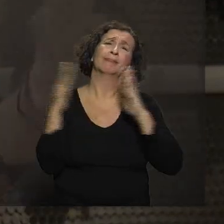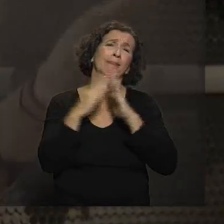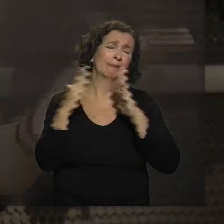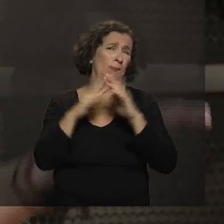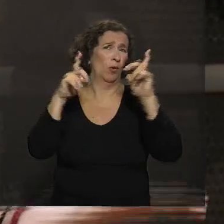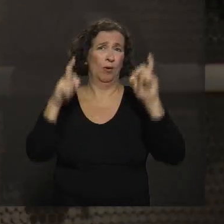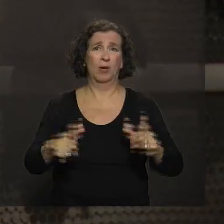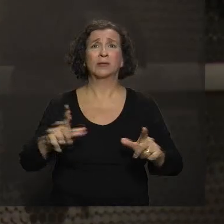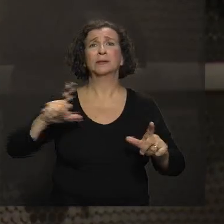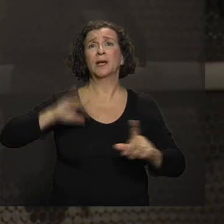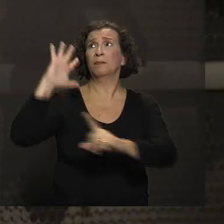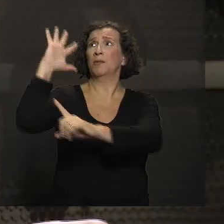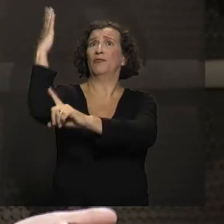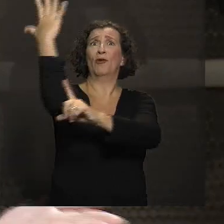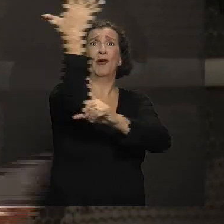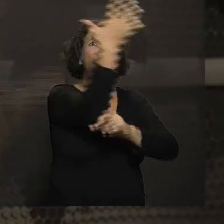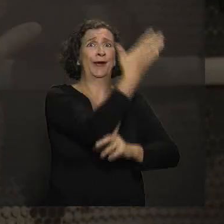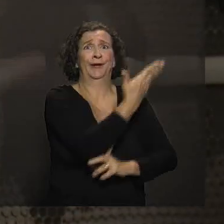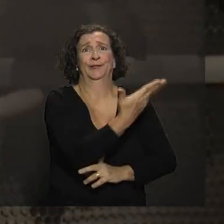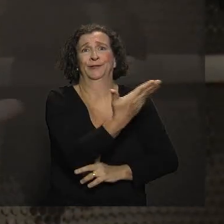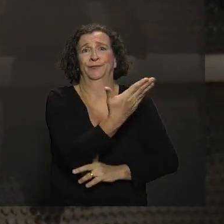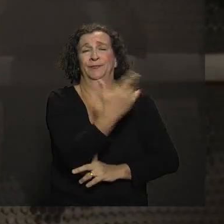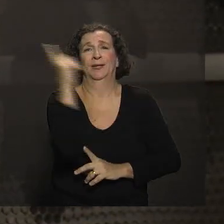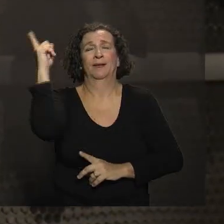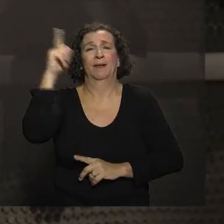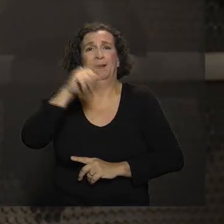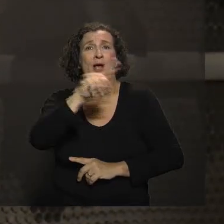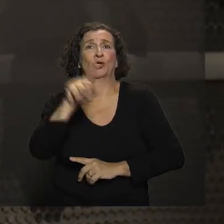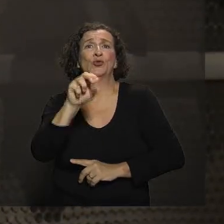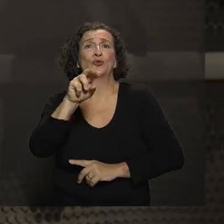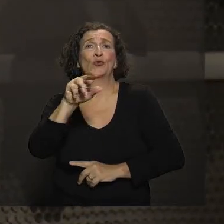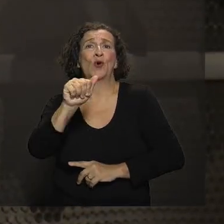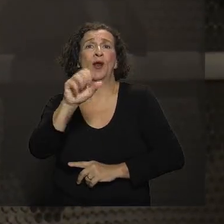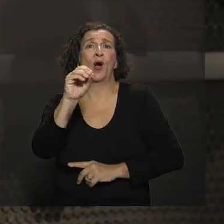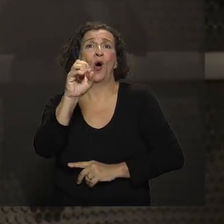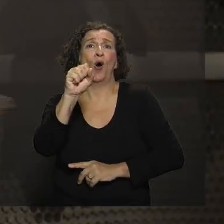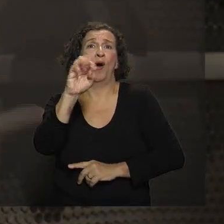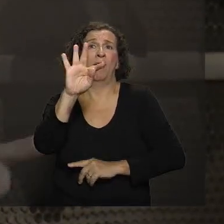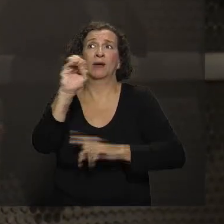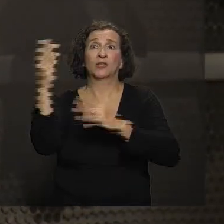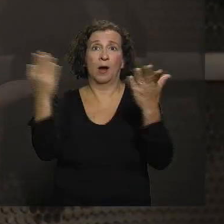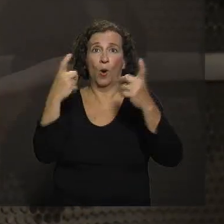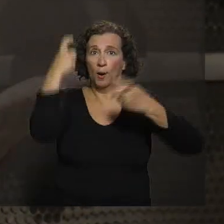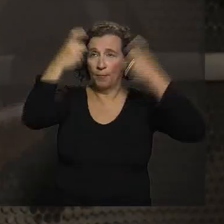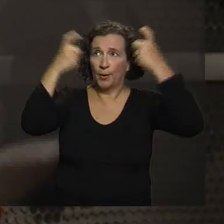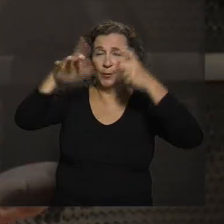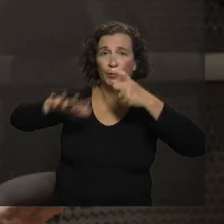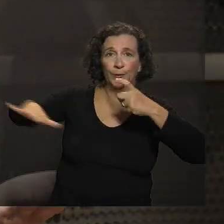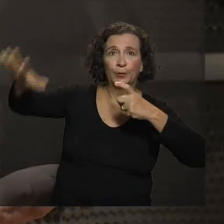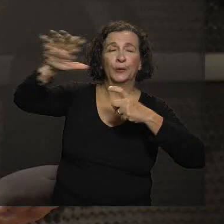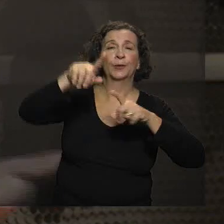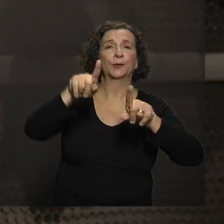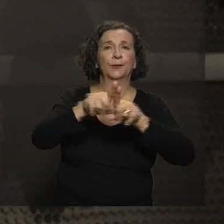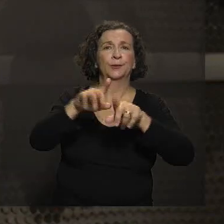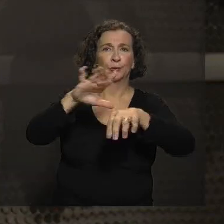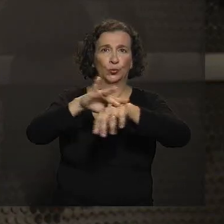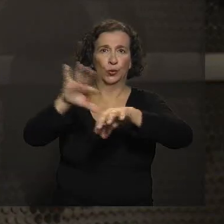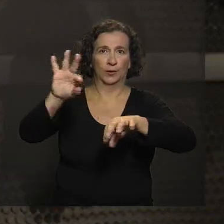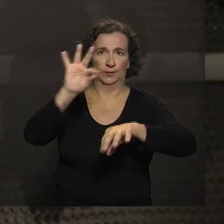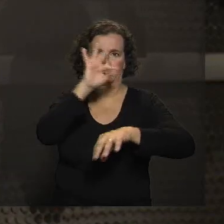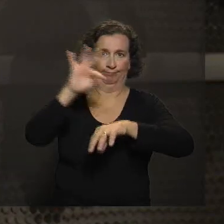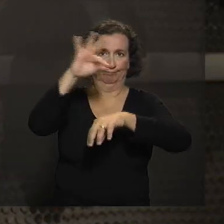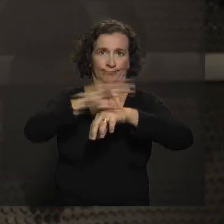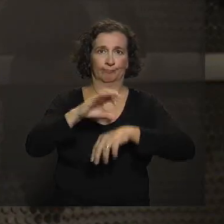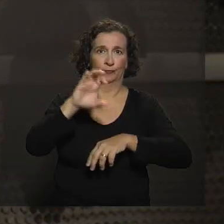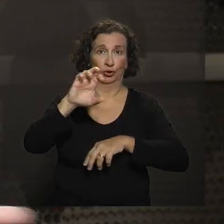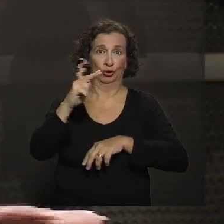cidade, tem uma floresta tropical aqui. A Zona Oeste agora vive um momento preocupante em relação à chikungunya, porque é uma